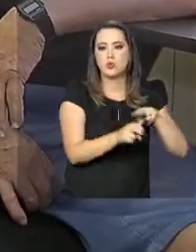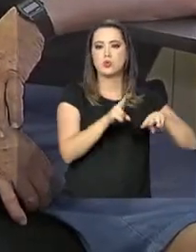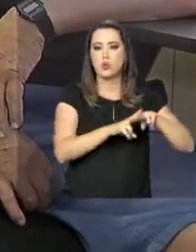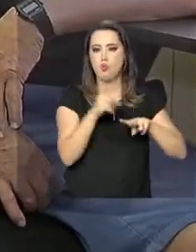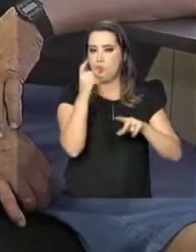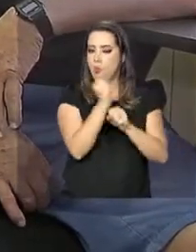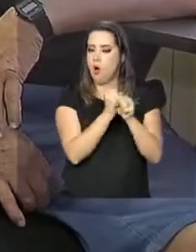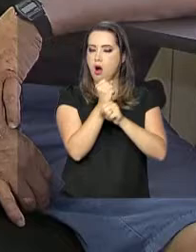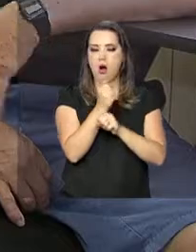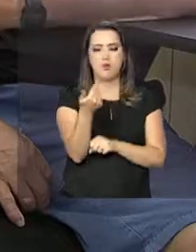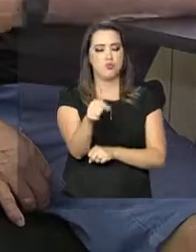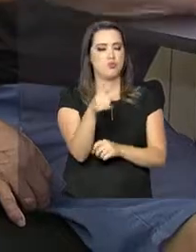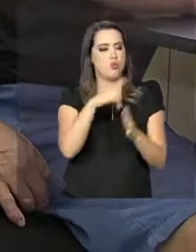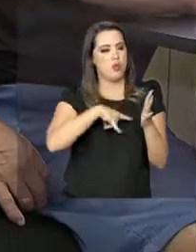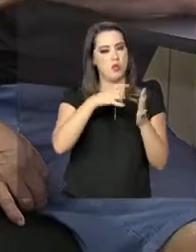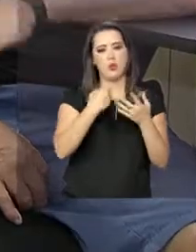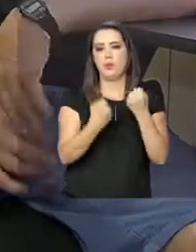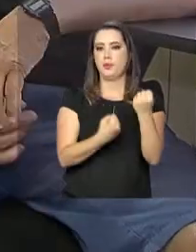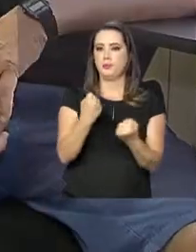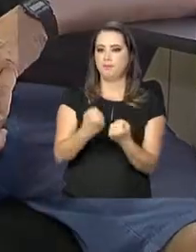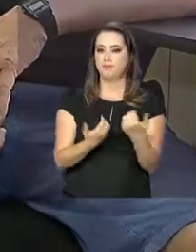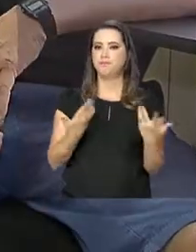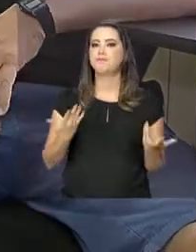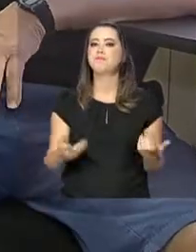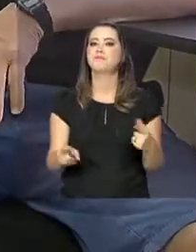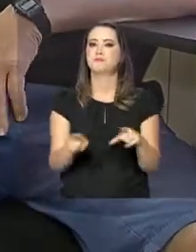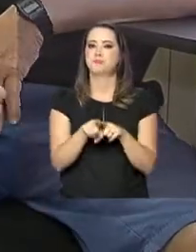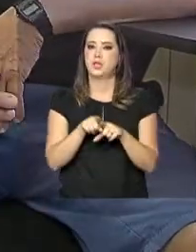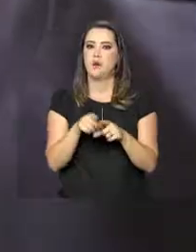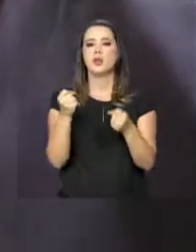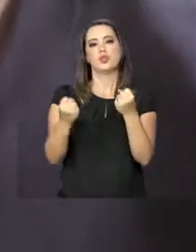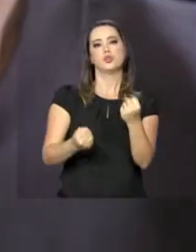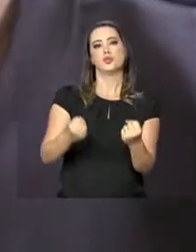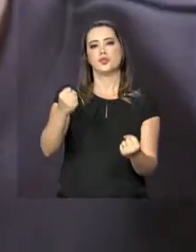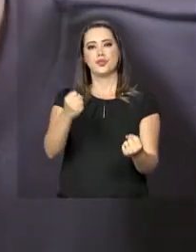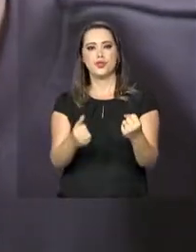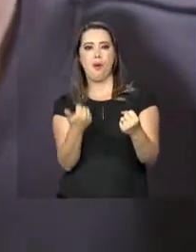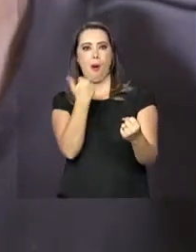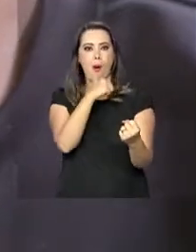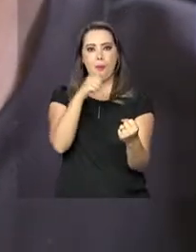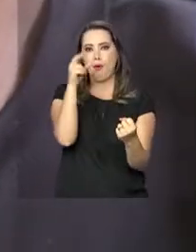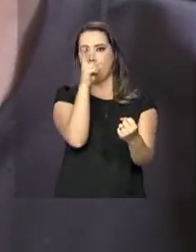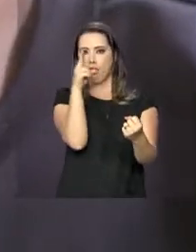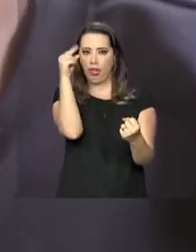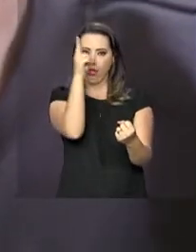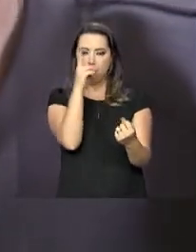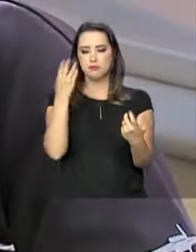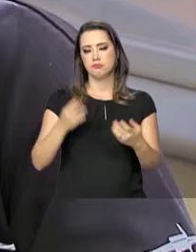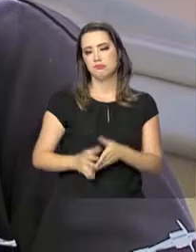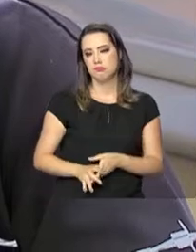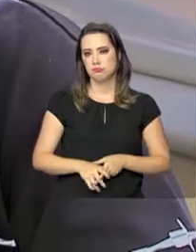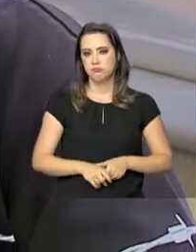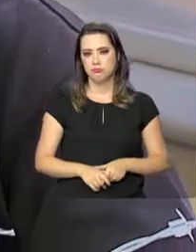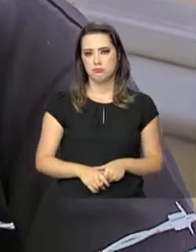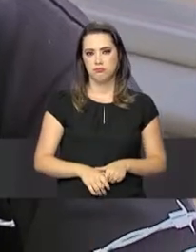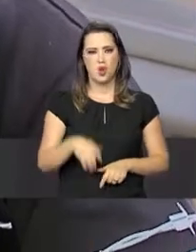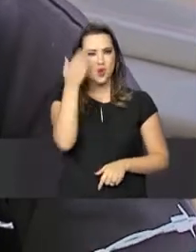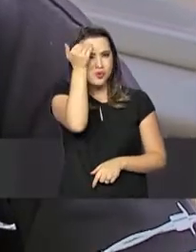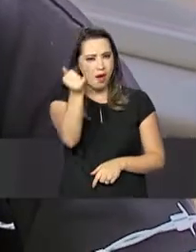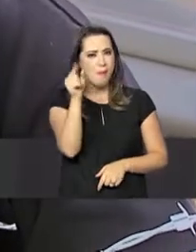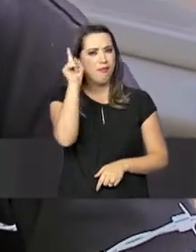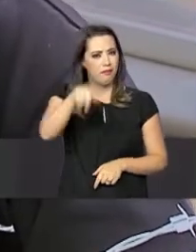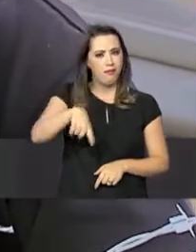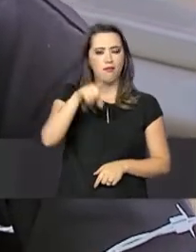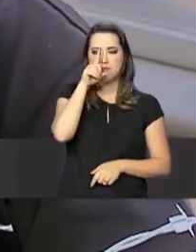suspensão da carteira de motorista. Ele também dirigia o seu carro com alto teor de álcool no organismo. Eu não sabia que era tanto